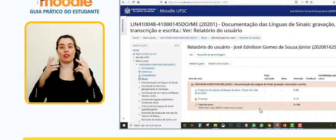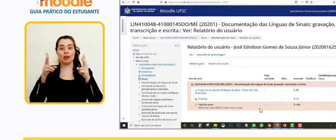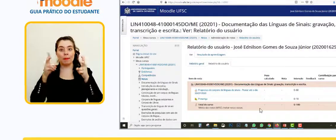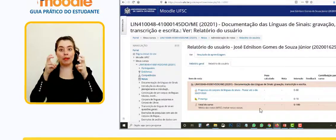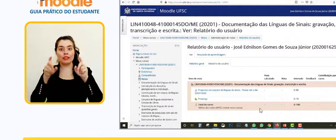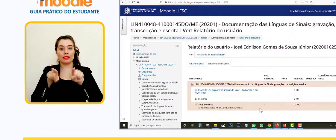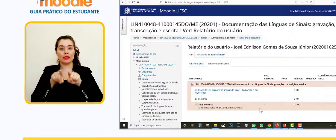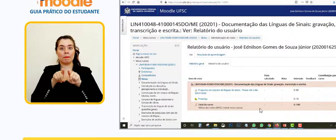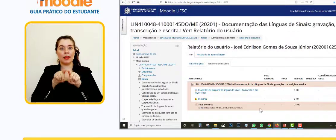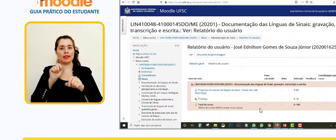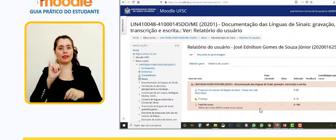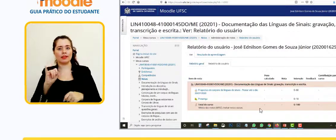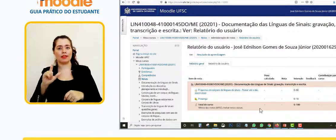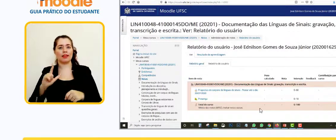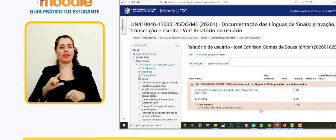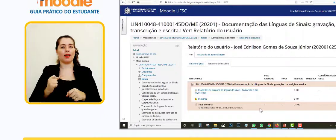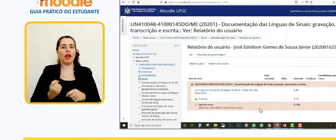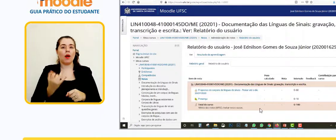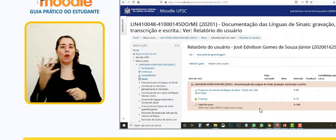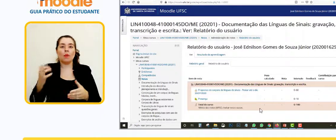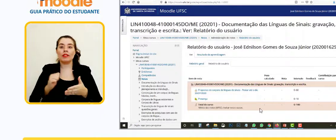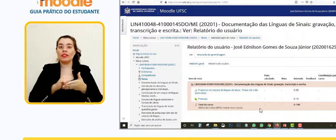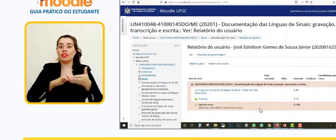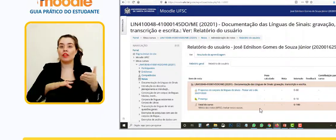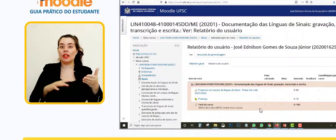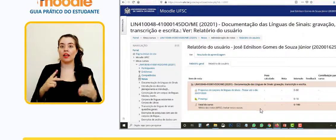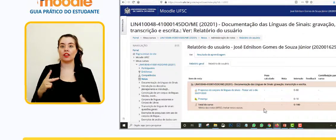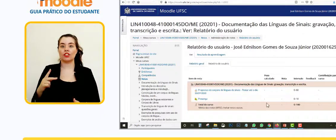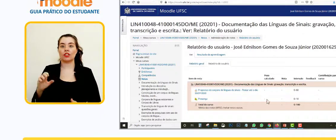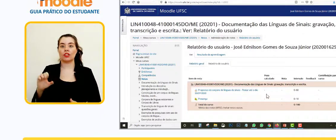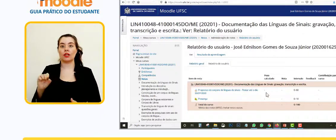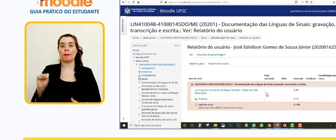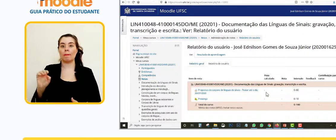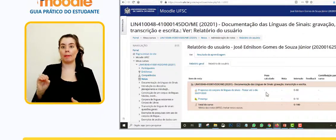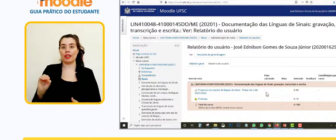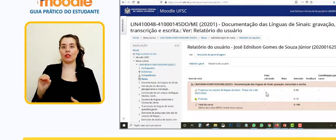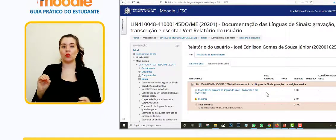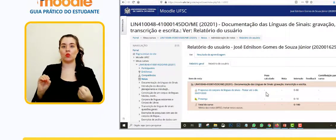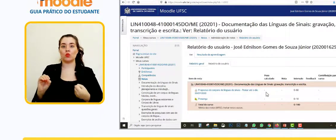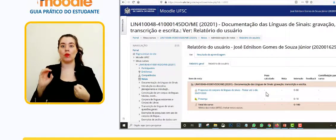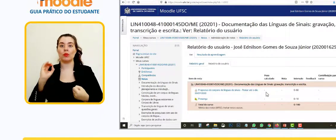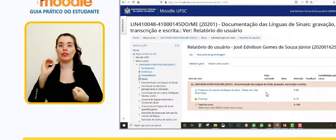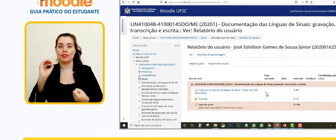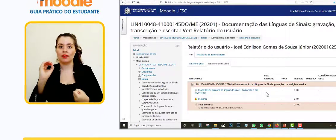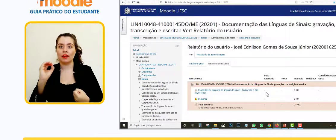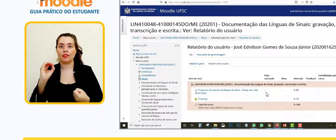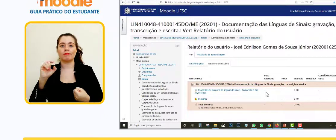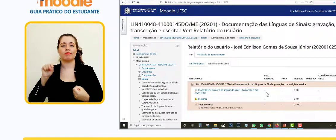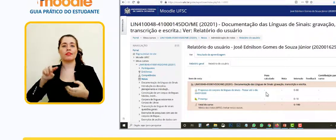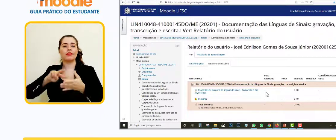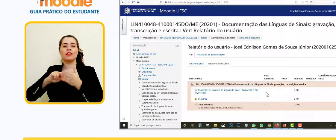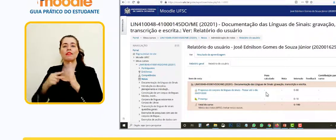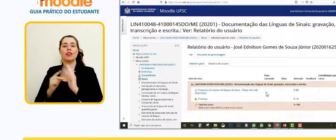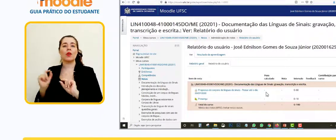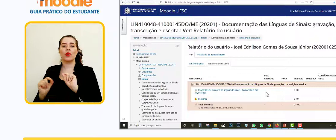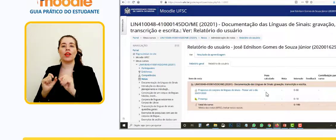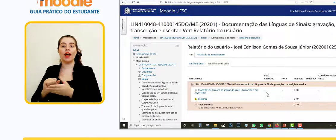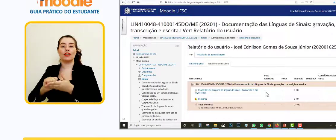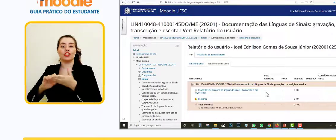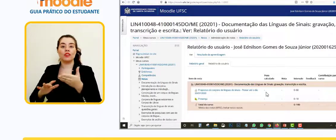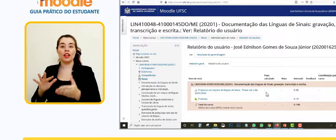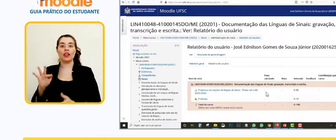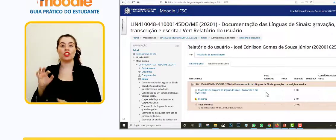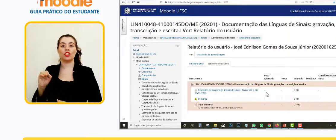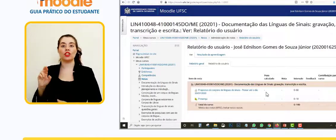Observe também se a certas atividades está atribuído o peso zero. Isso significa que são atividades do